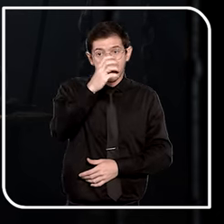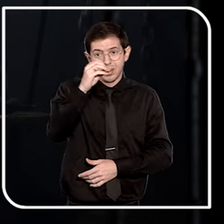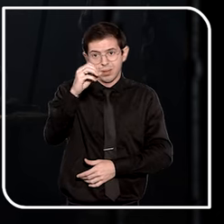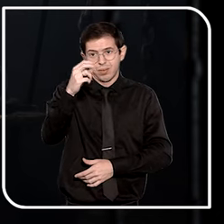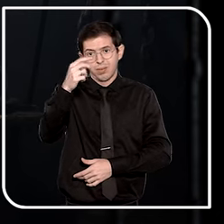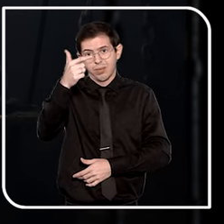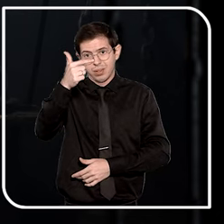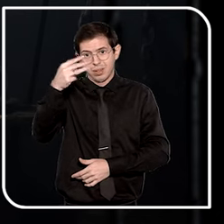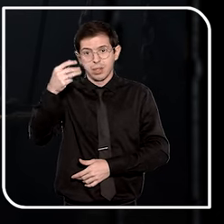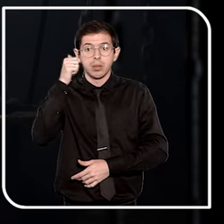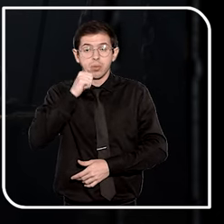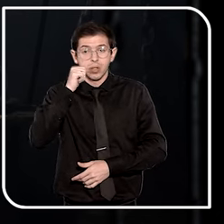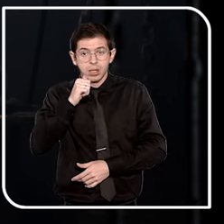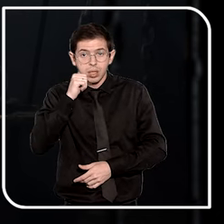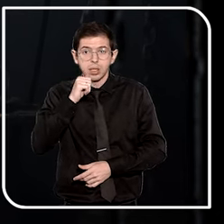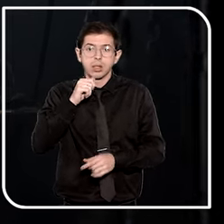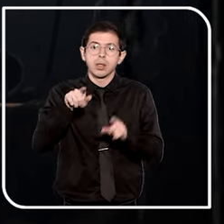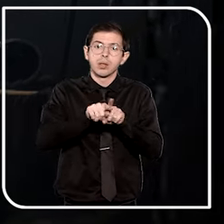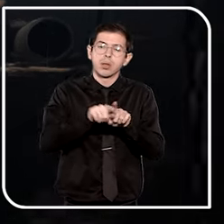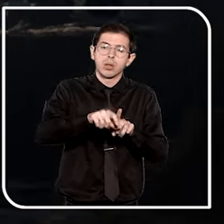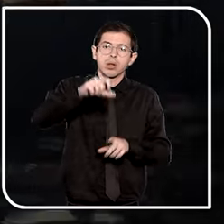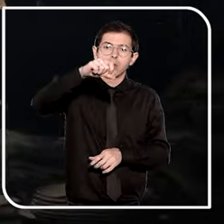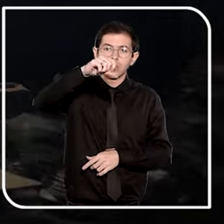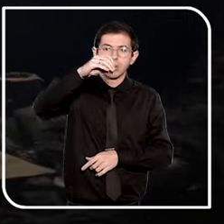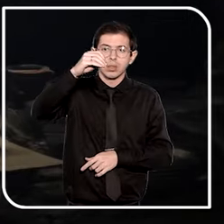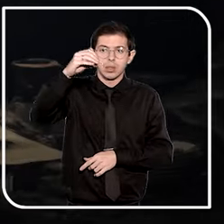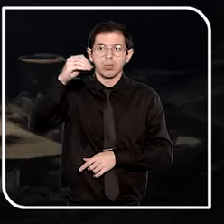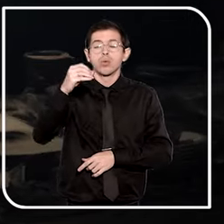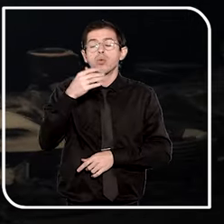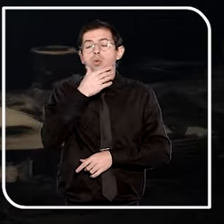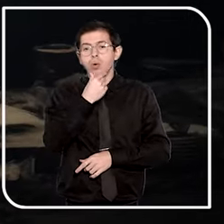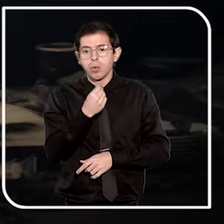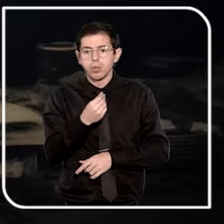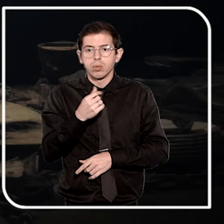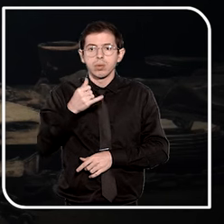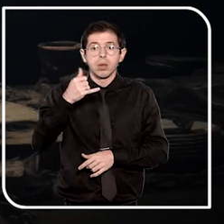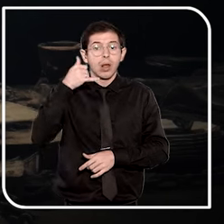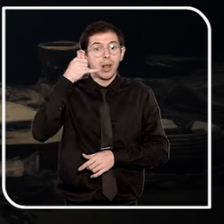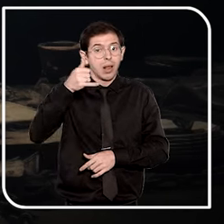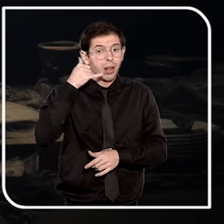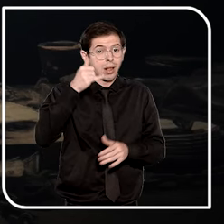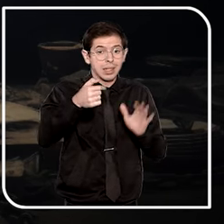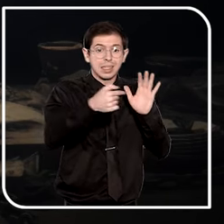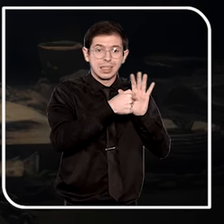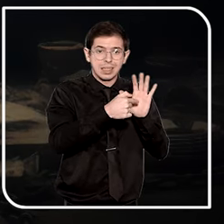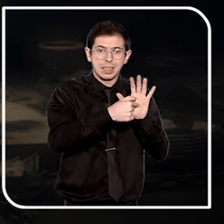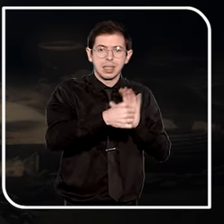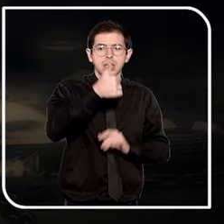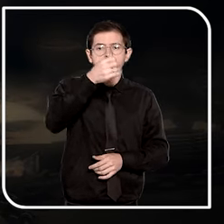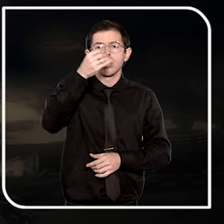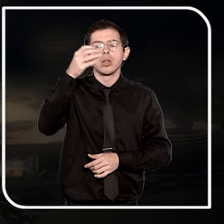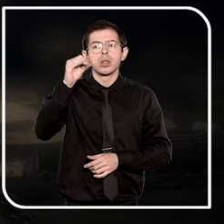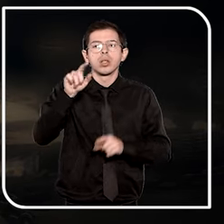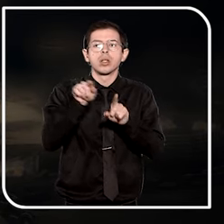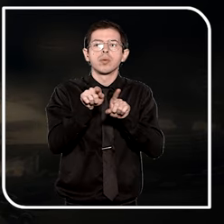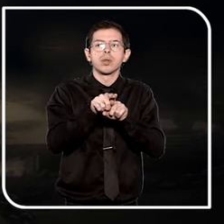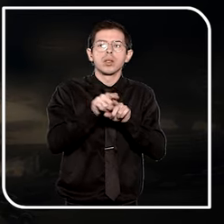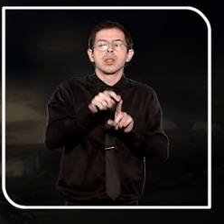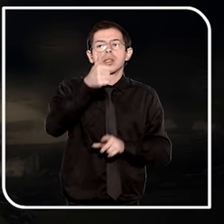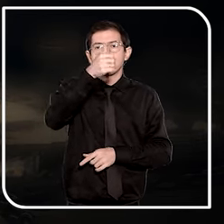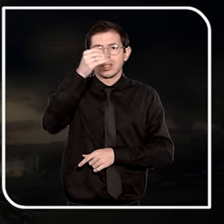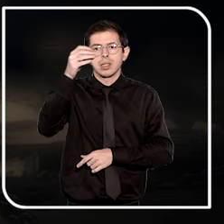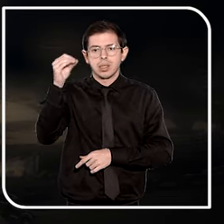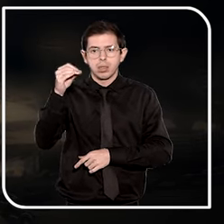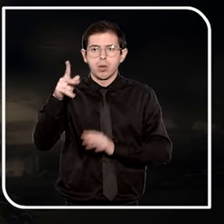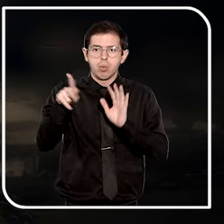950 homens. Entre as denúncias recebidas pelo Ligue 180 e Disque 100, canais oficiais do